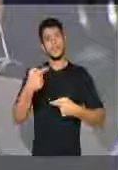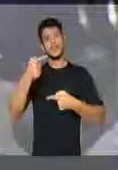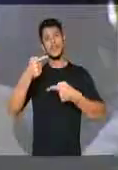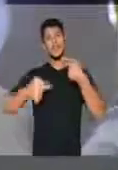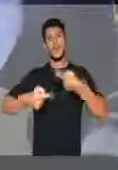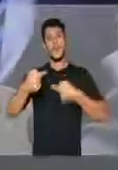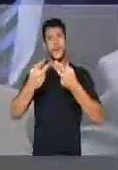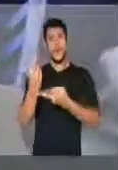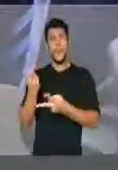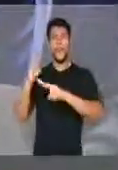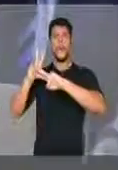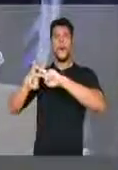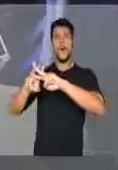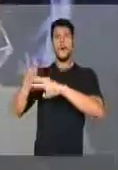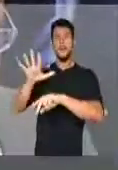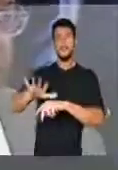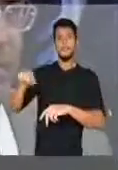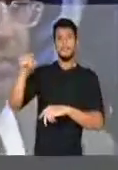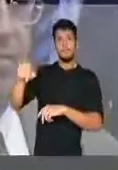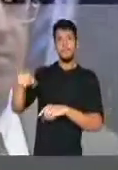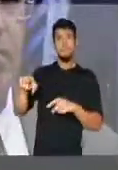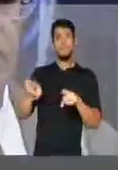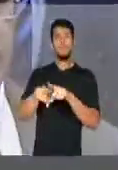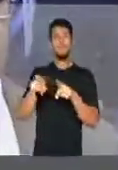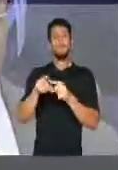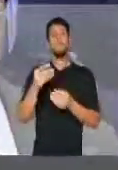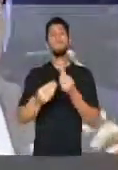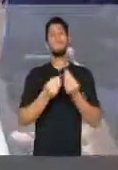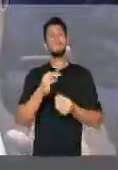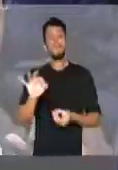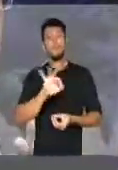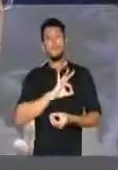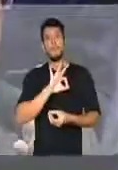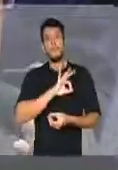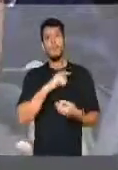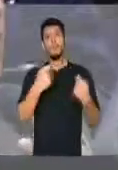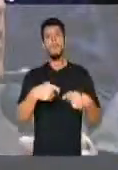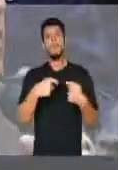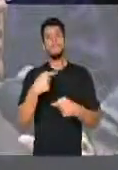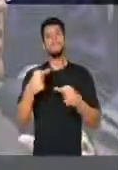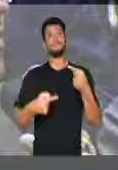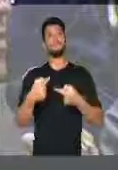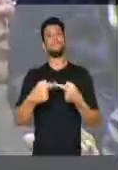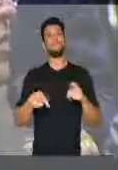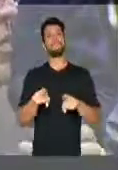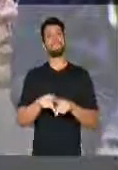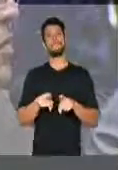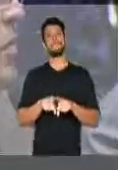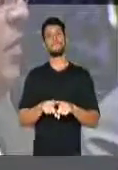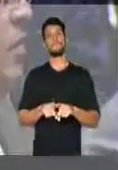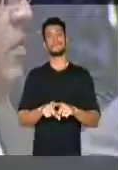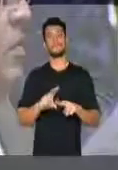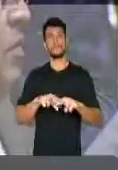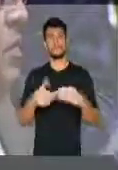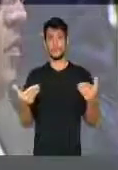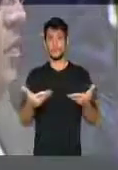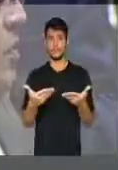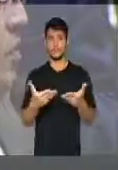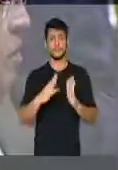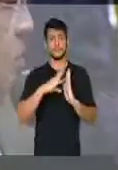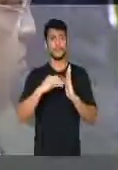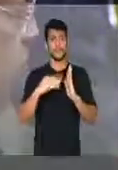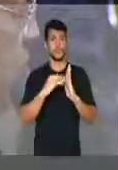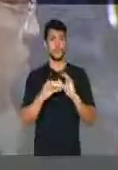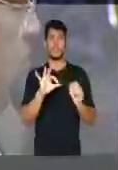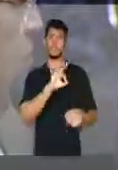discutir o sistema de polícia, reorganizar esse sistema que é muito ineficaz pelo modelo de atuação das